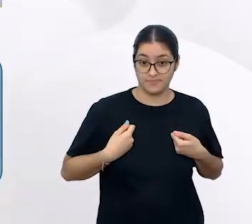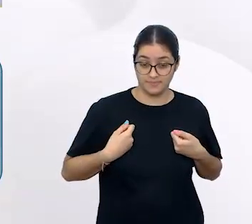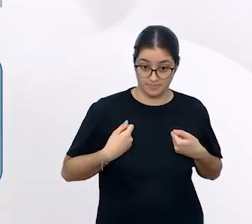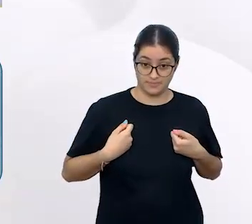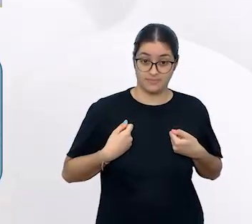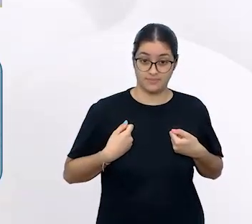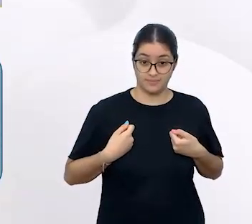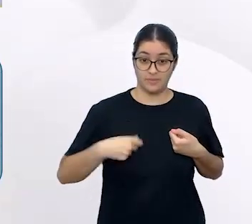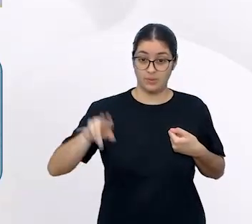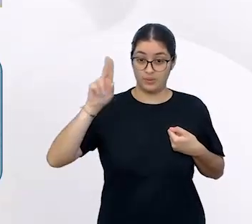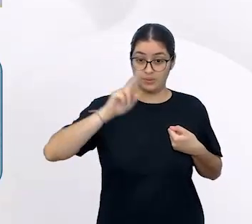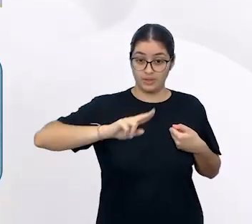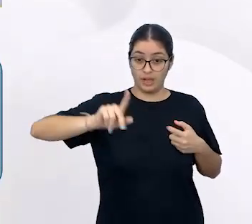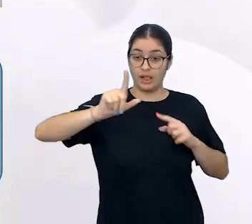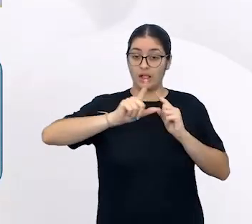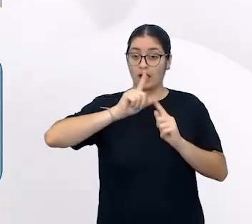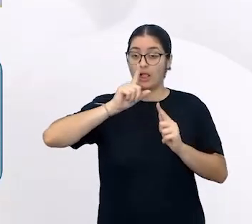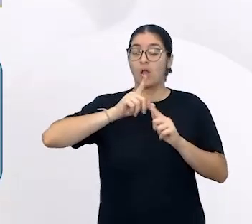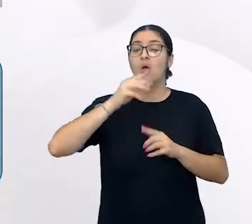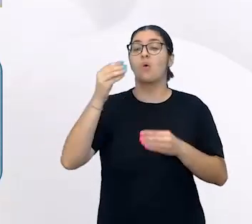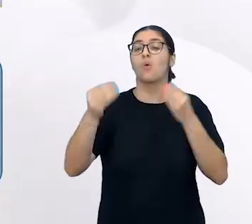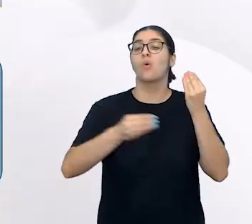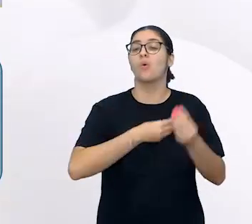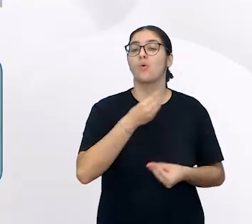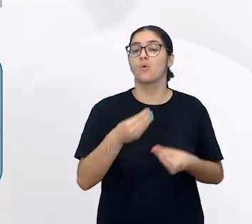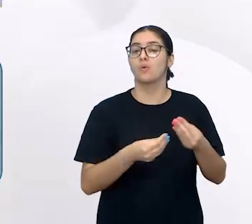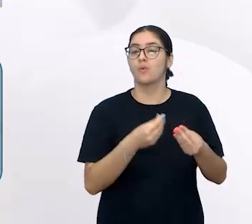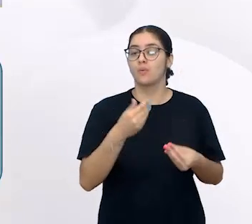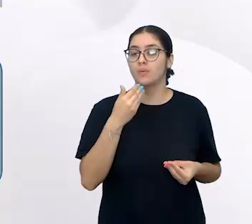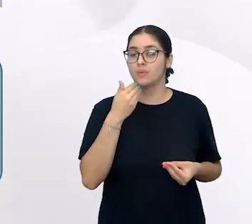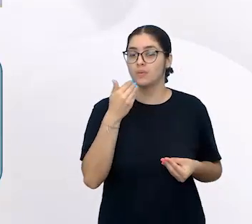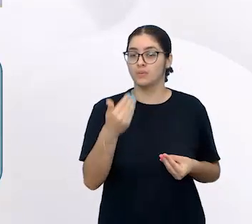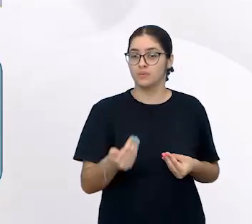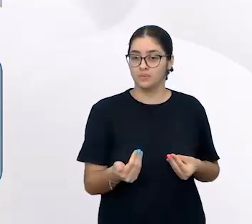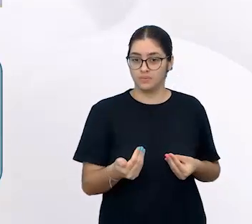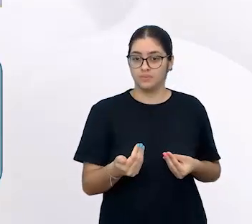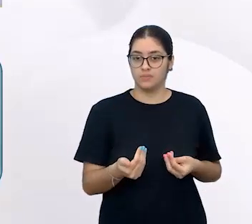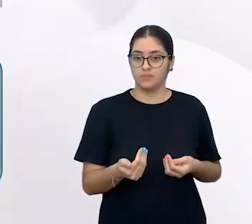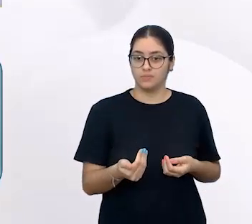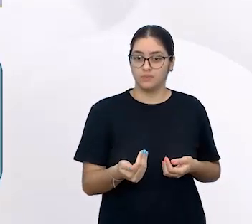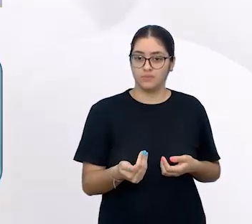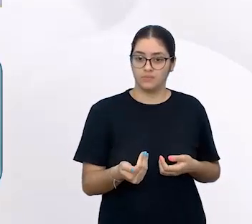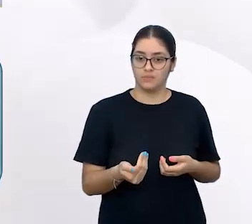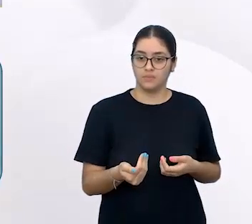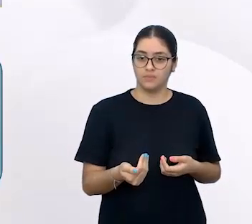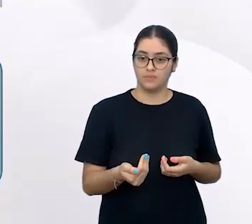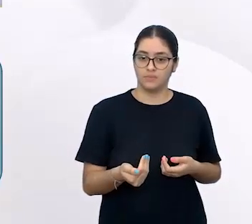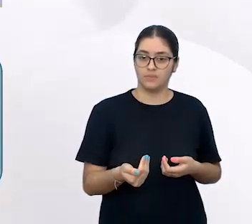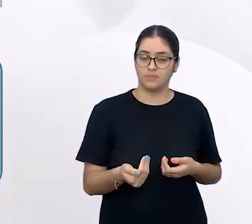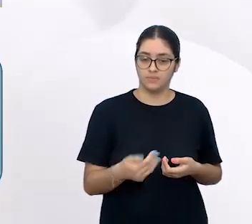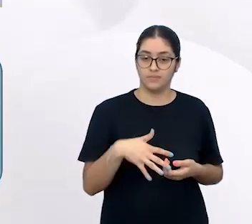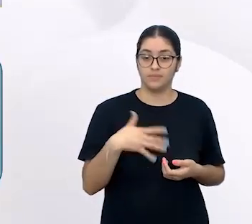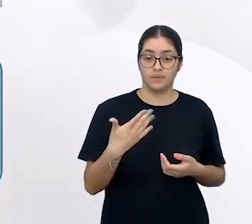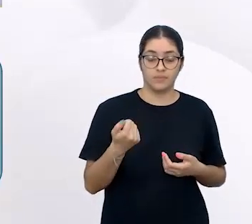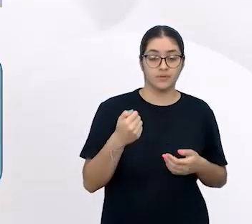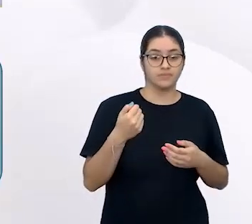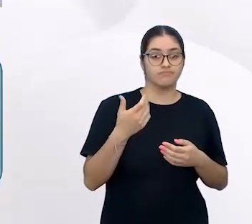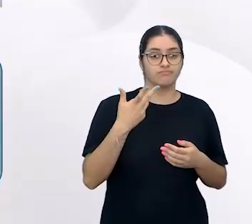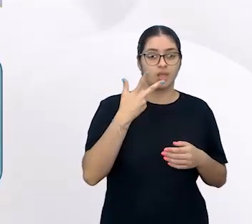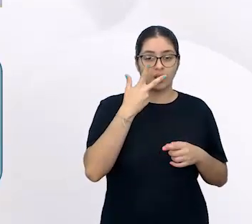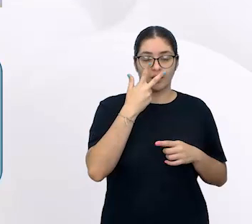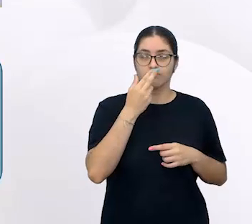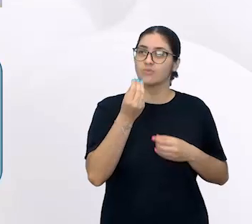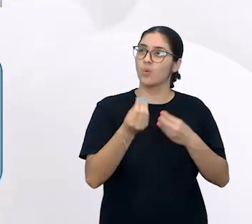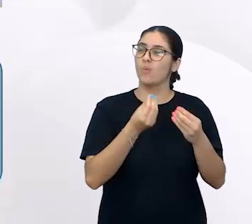para utilizar letras ou não, para grafar o que foi pedido, ela tem uma demanda interior. Então, todo esse movimento